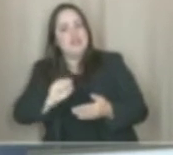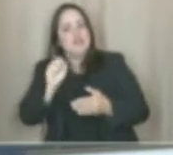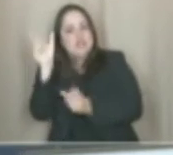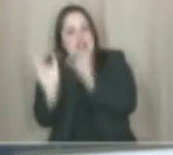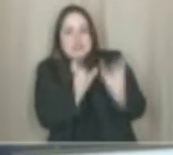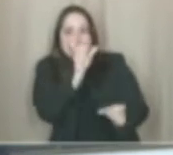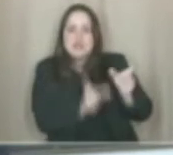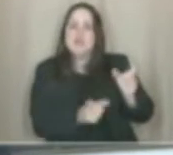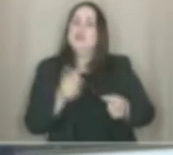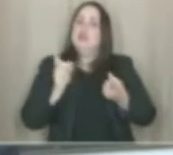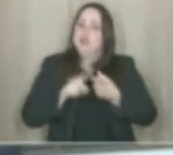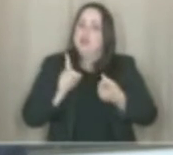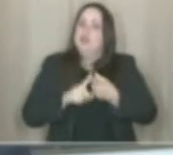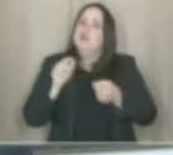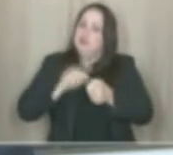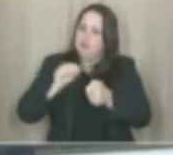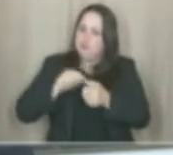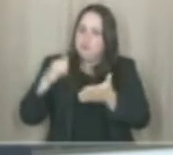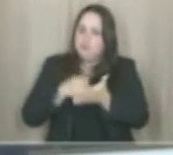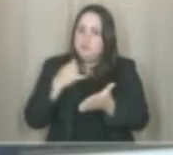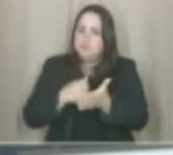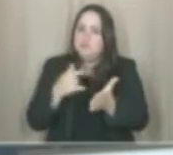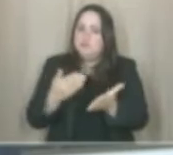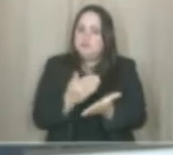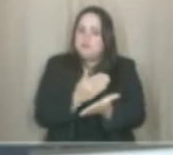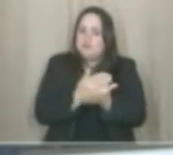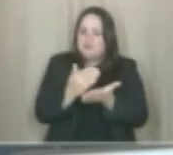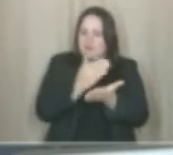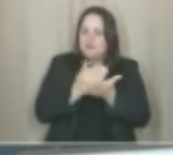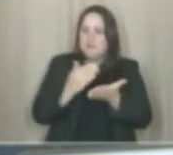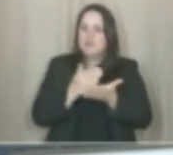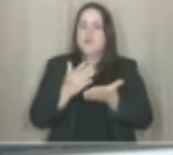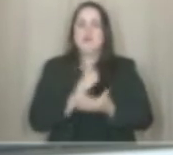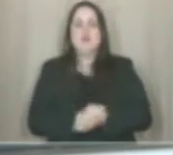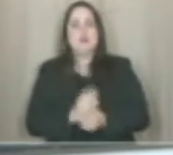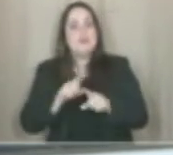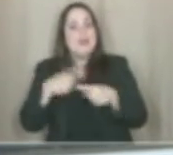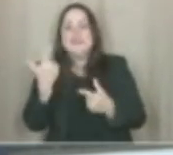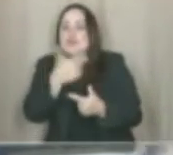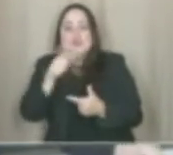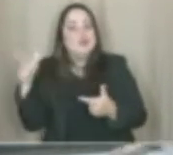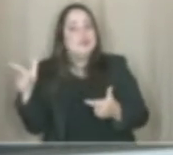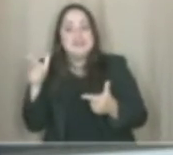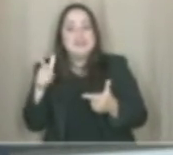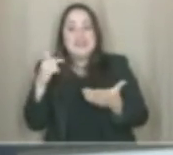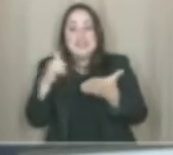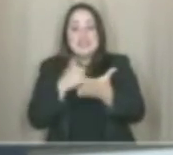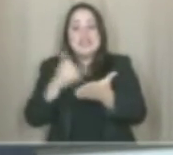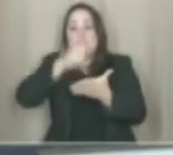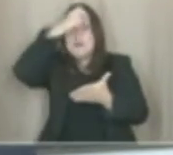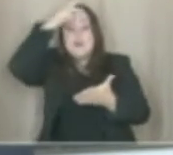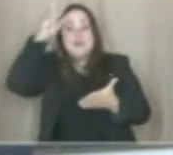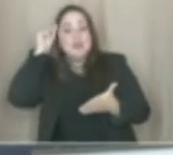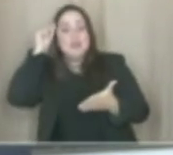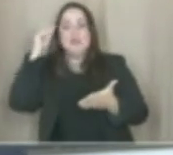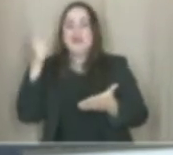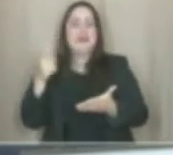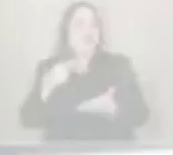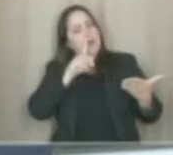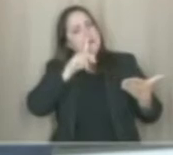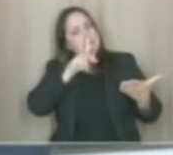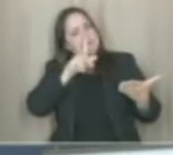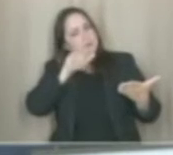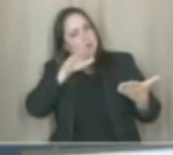saúde, realizaram o cadastro inicial da residência atingida pela enchente, mas não constam nos cadastros da prefeitura e não estão conseguindo receber esse